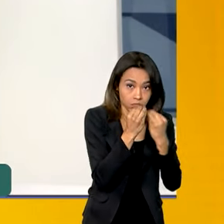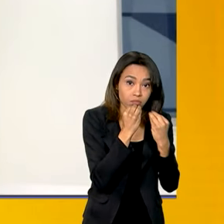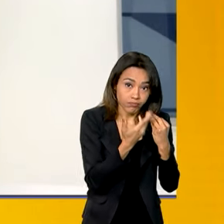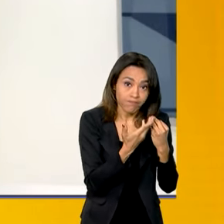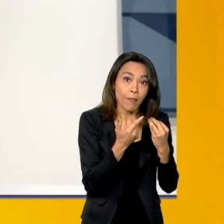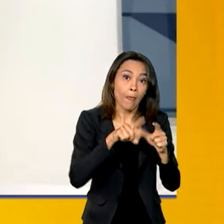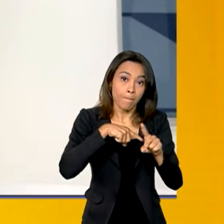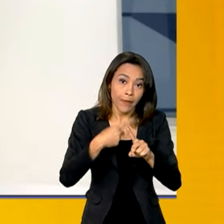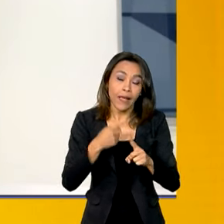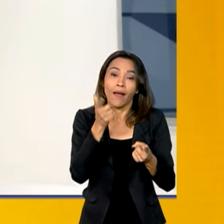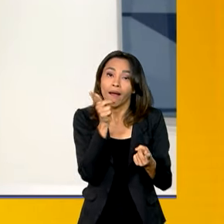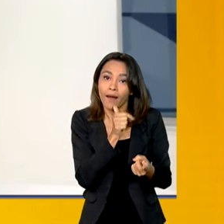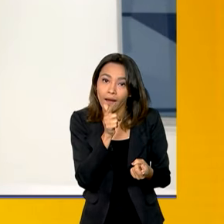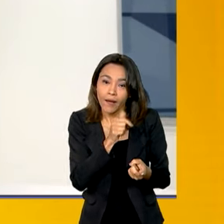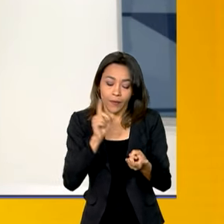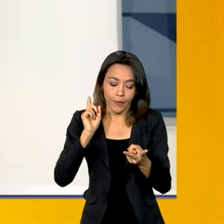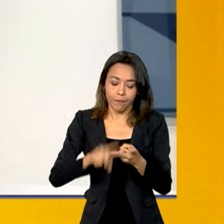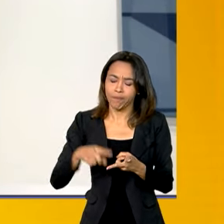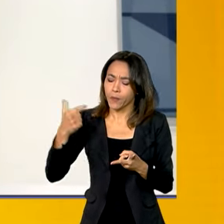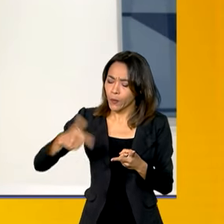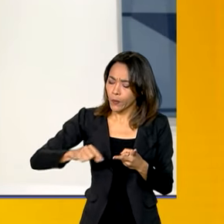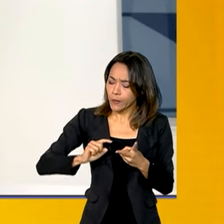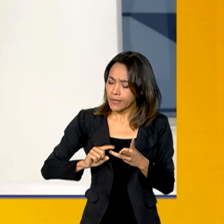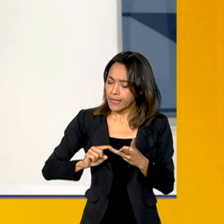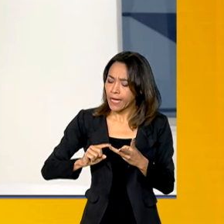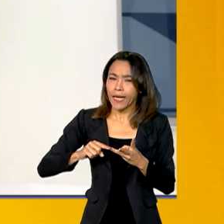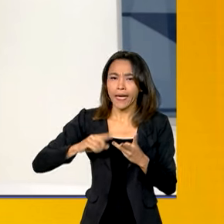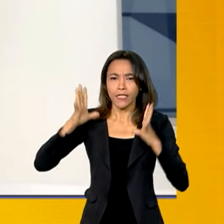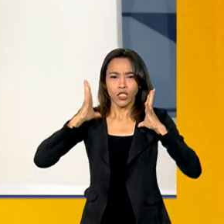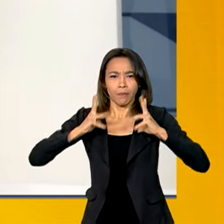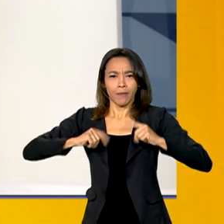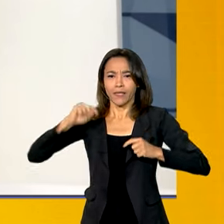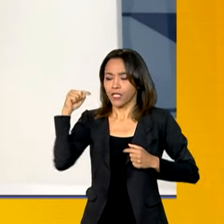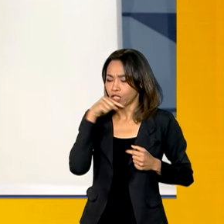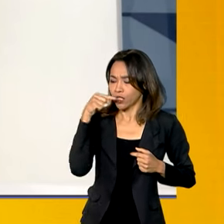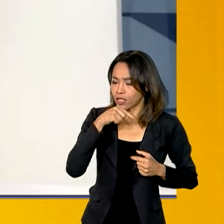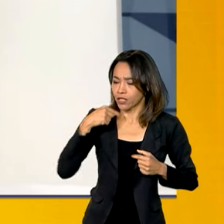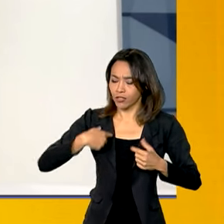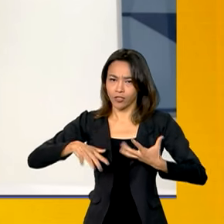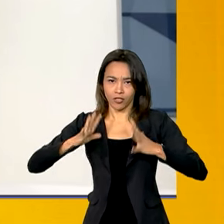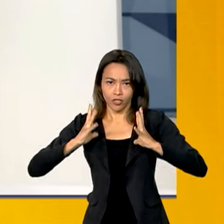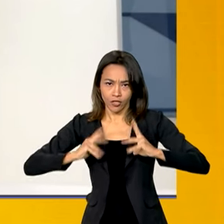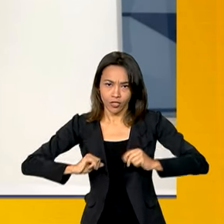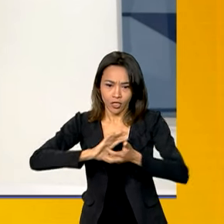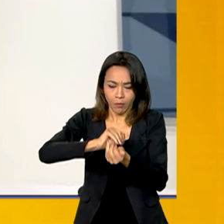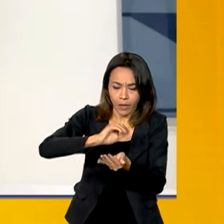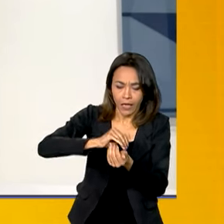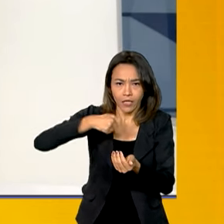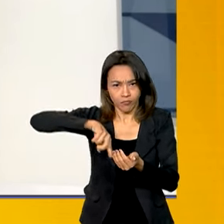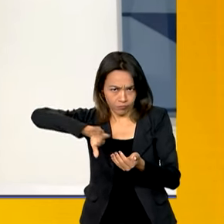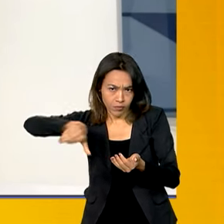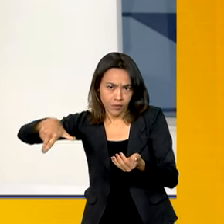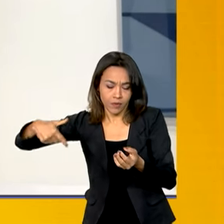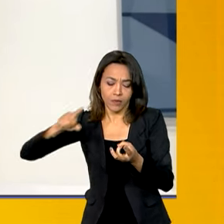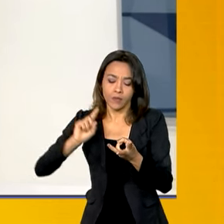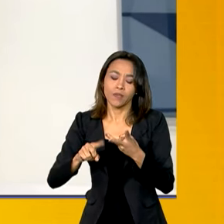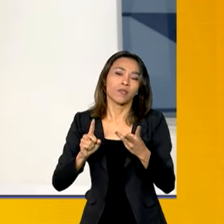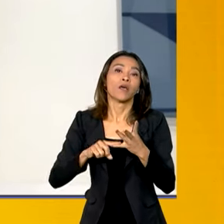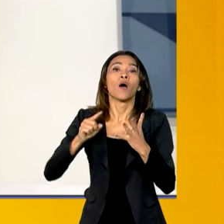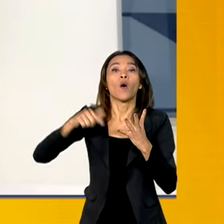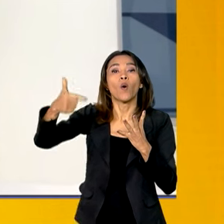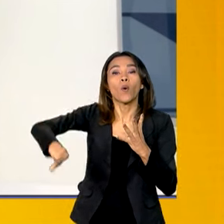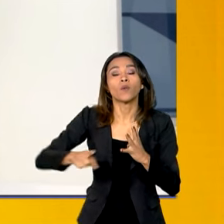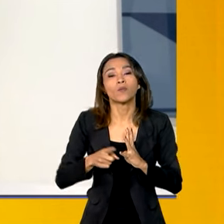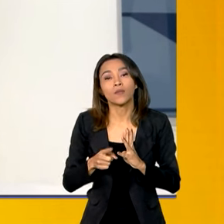é água, são kits de higiene, limpeza. Agora tem uma previsão também